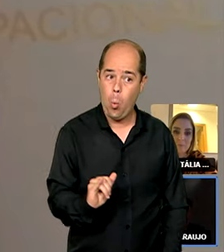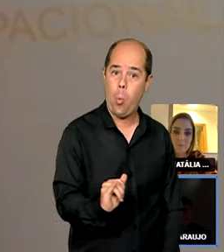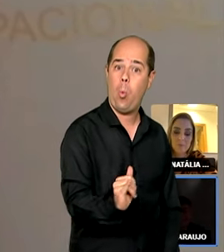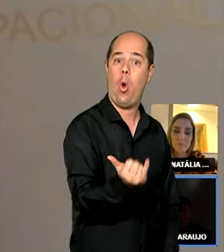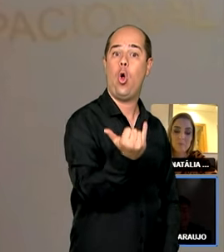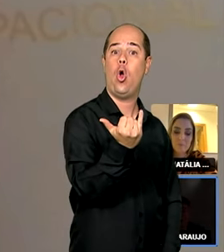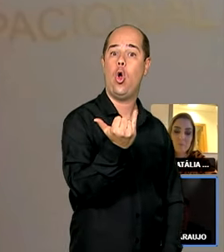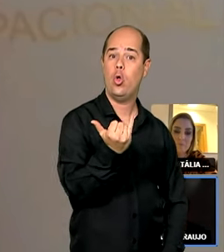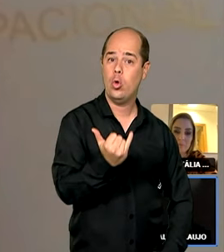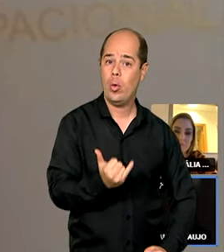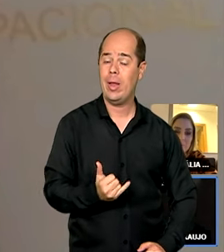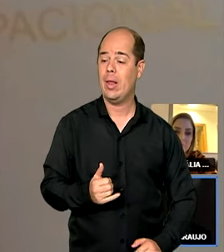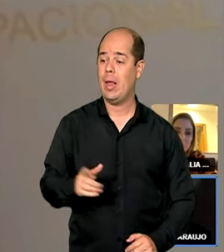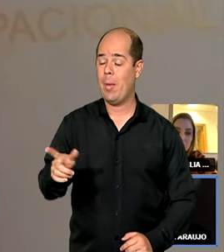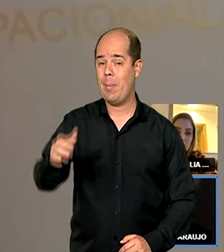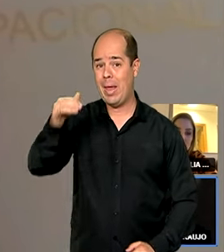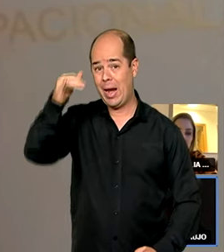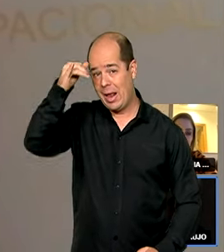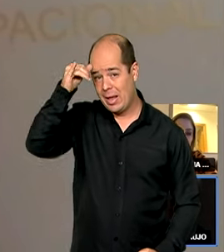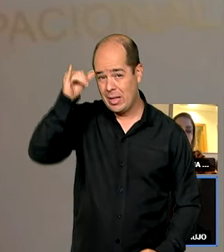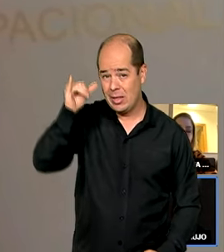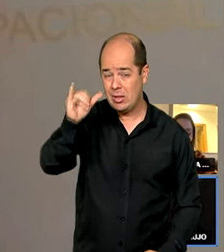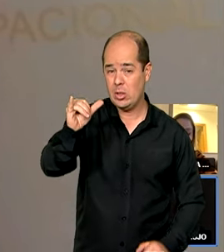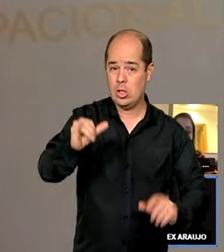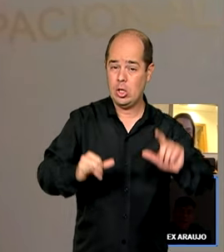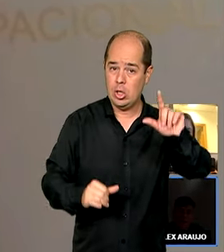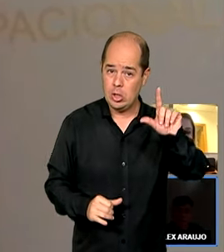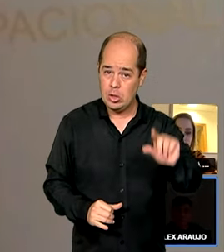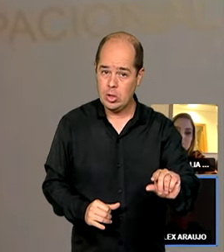sinistralidade dos planos de saúde que essa empresa paga. saúde empresa paga,